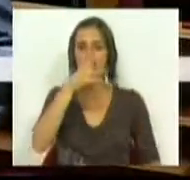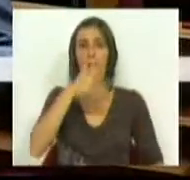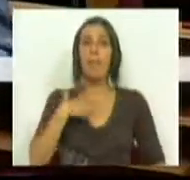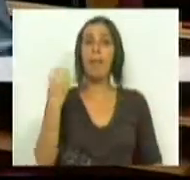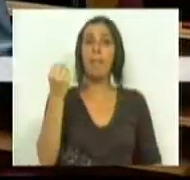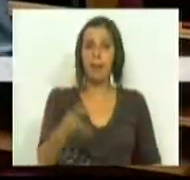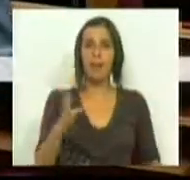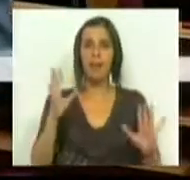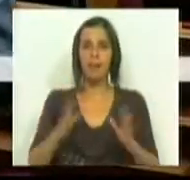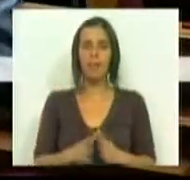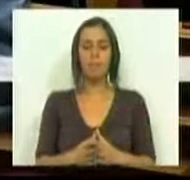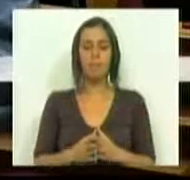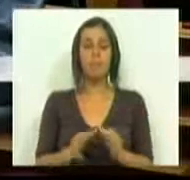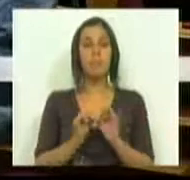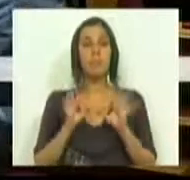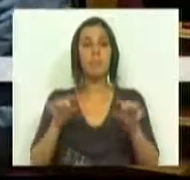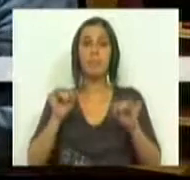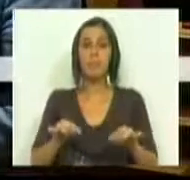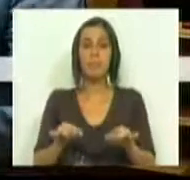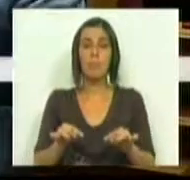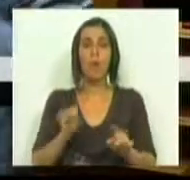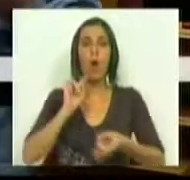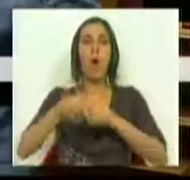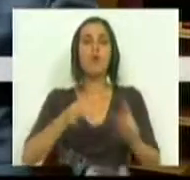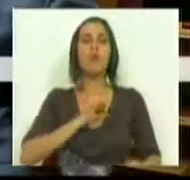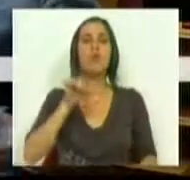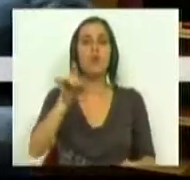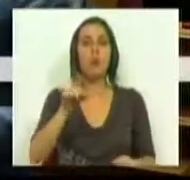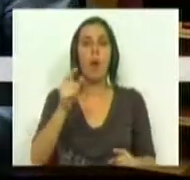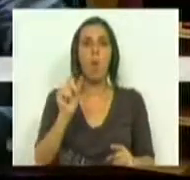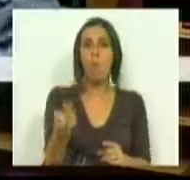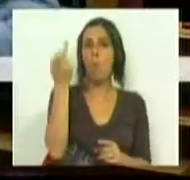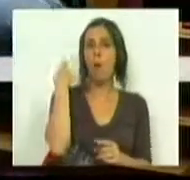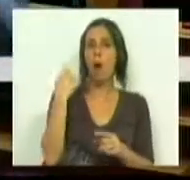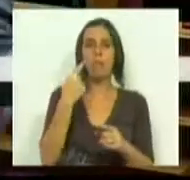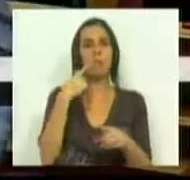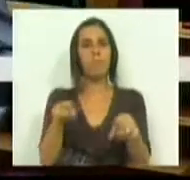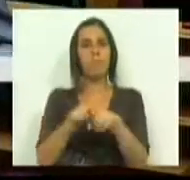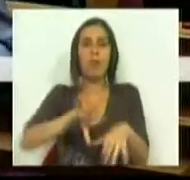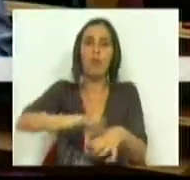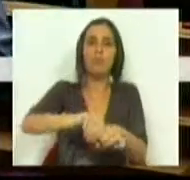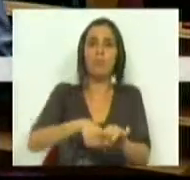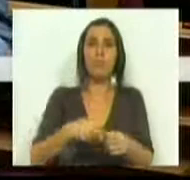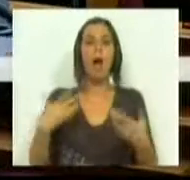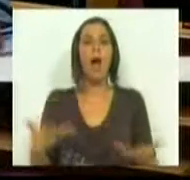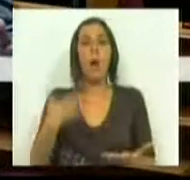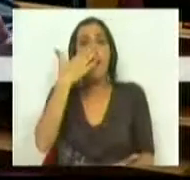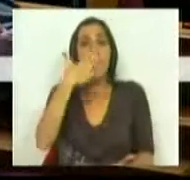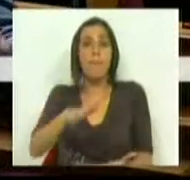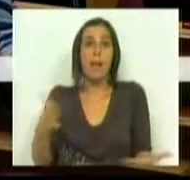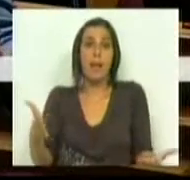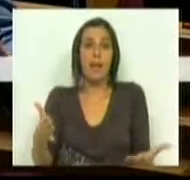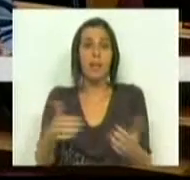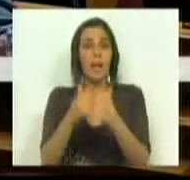lamentavelmente, também aqui, aquilo que os senhores há um ano viam como catástrofe, agora parece